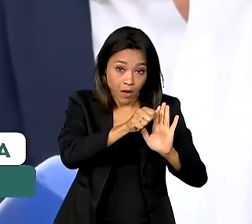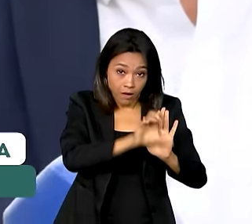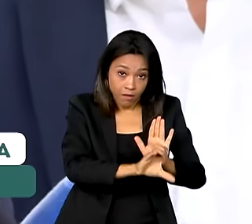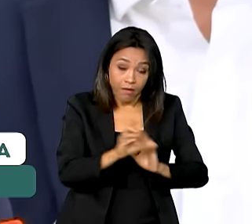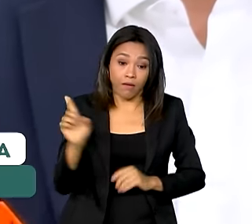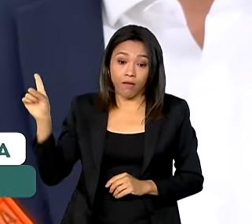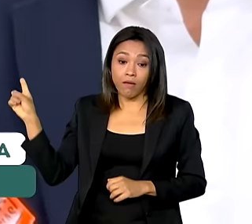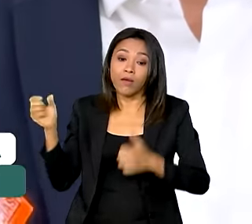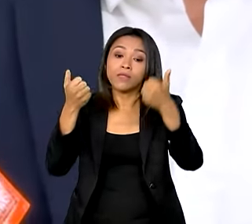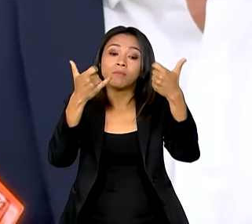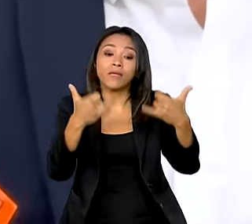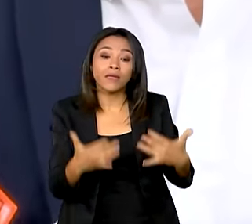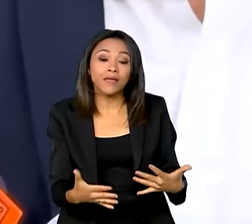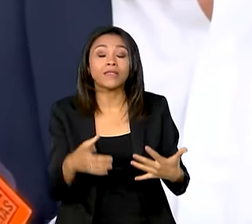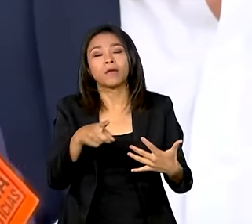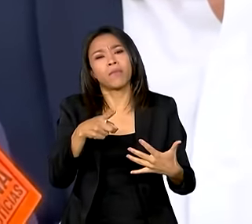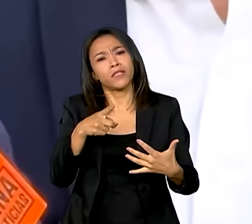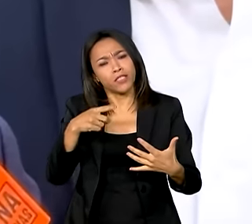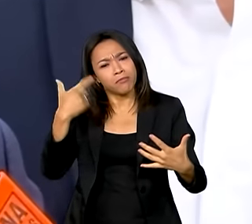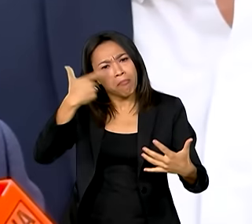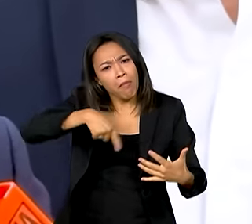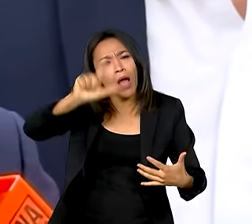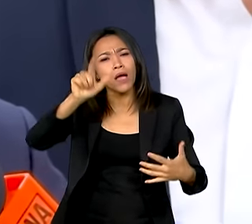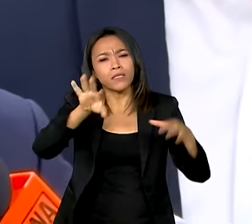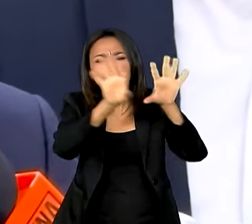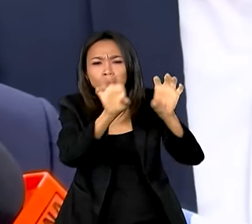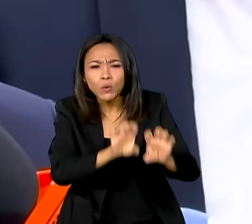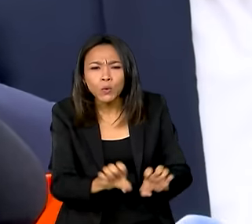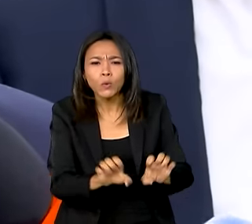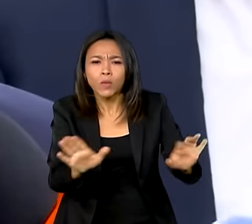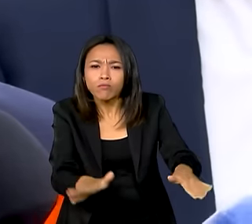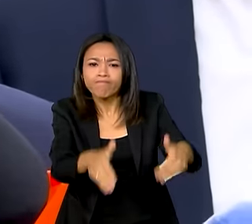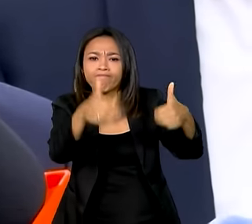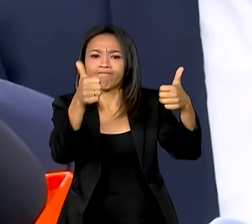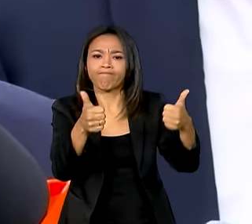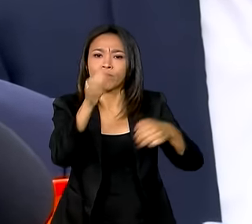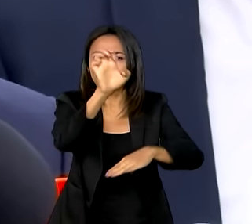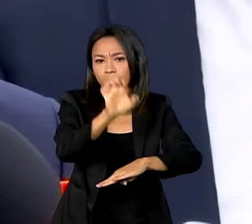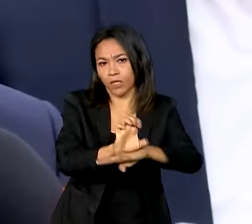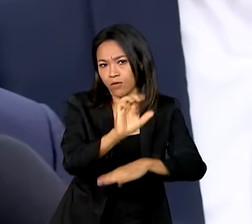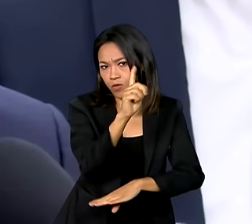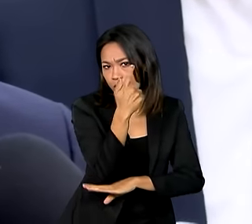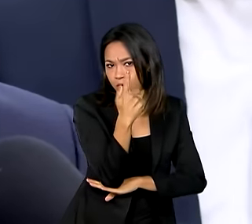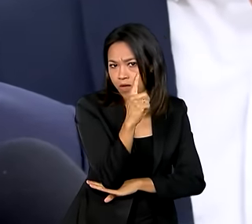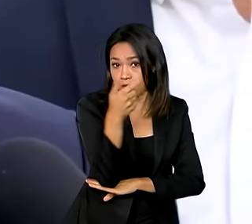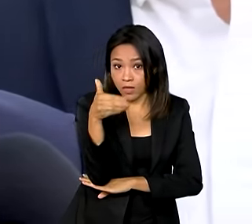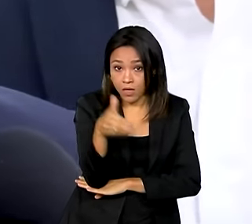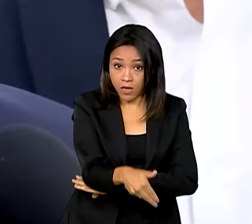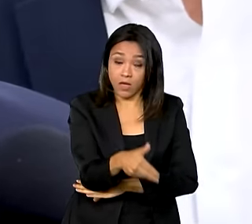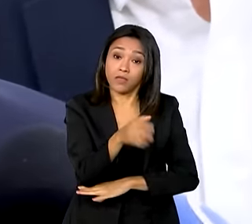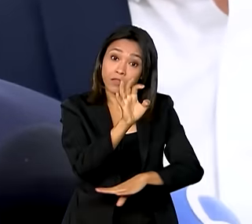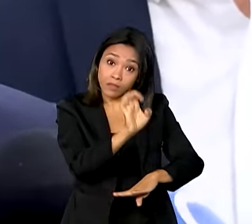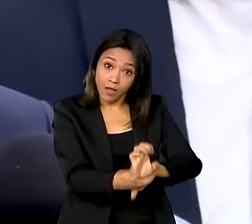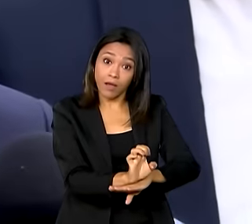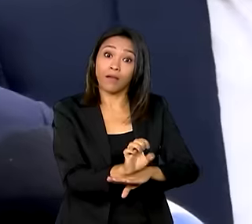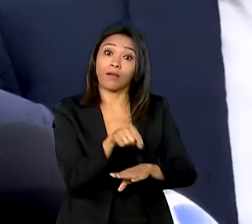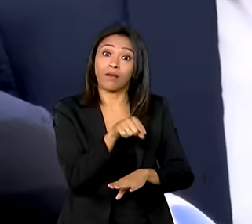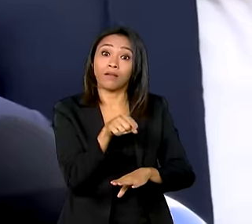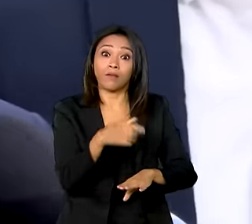poder fortalecer cada vez mais a infraestrutura logística do estado de Goiás, o estado hoje que mais